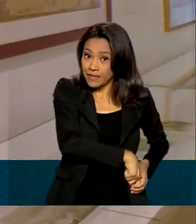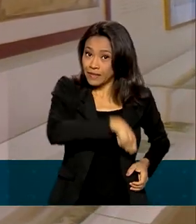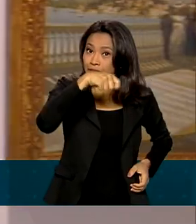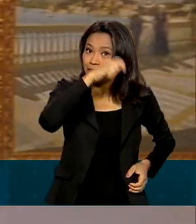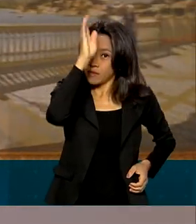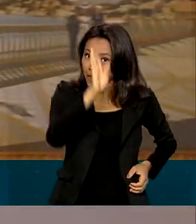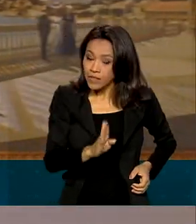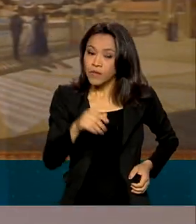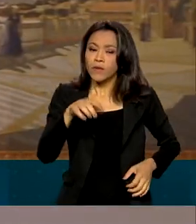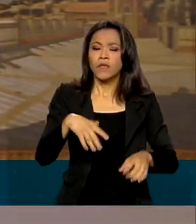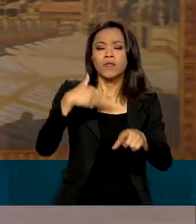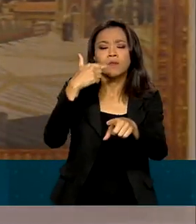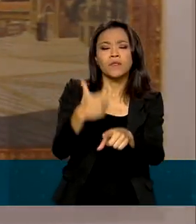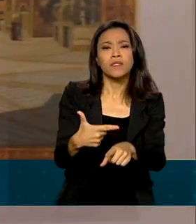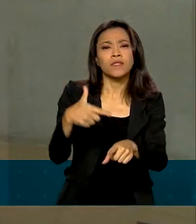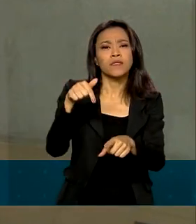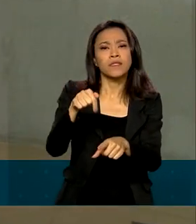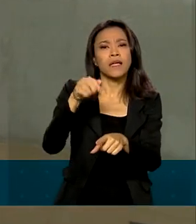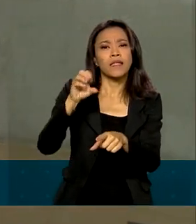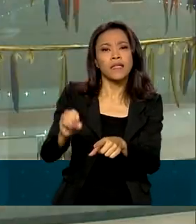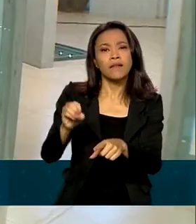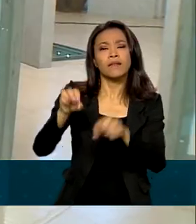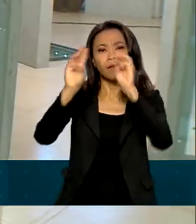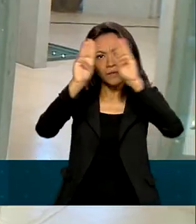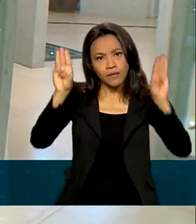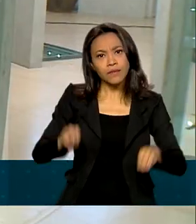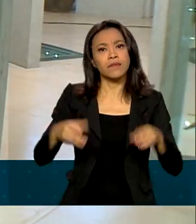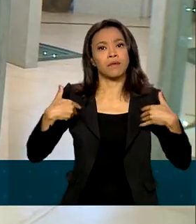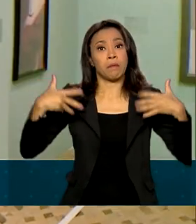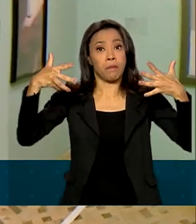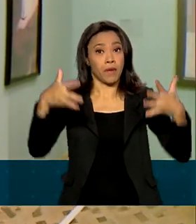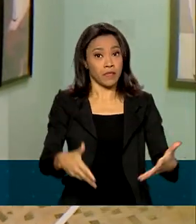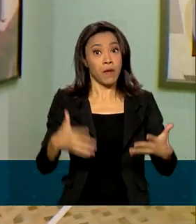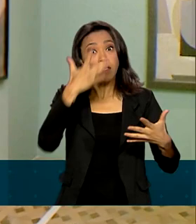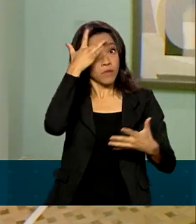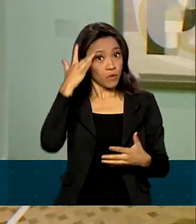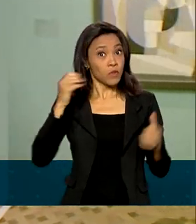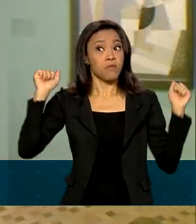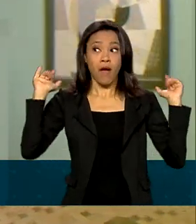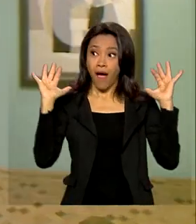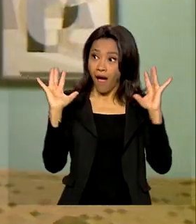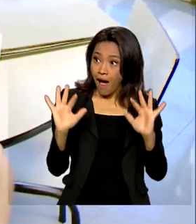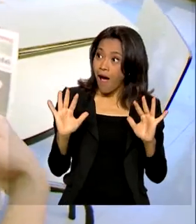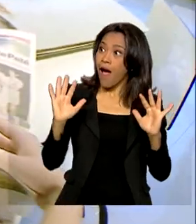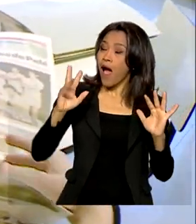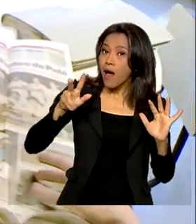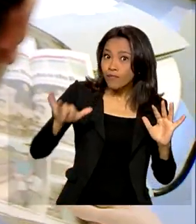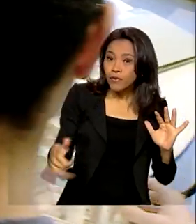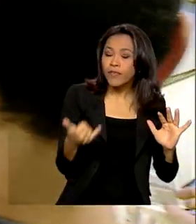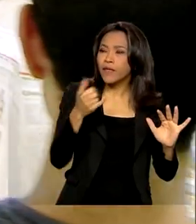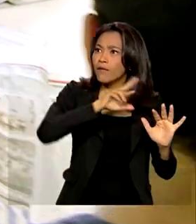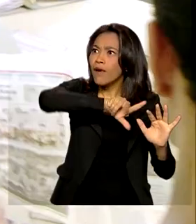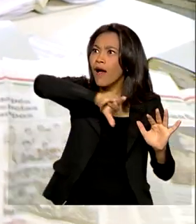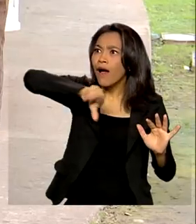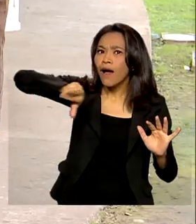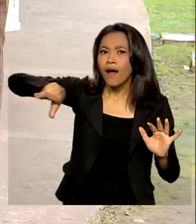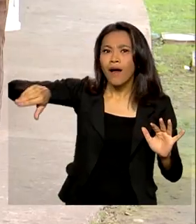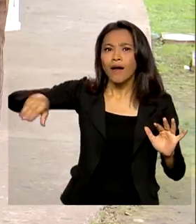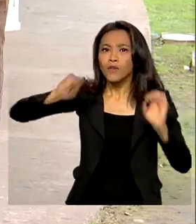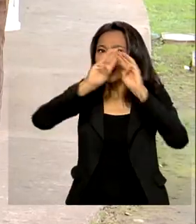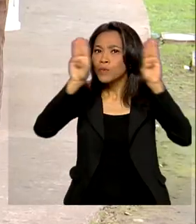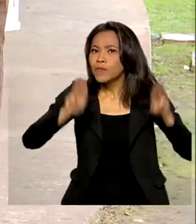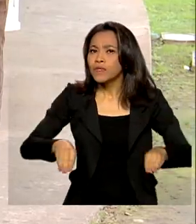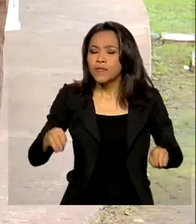770 instituições participantes. O público pode aproveitar uma diversidade de museus para